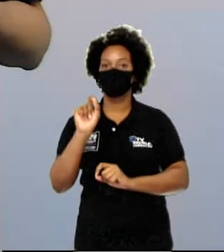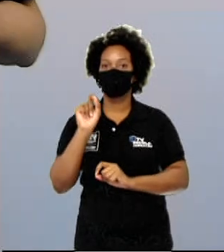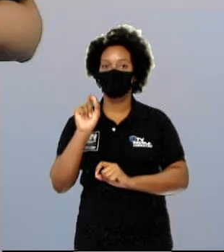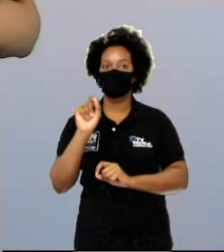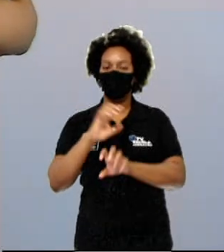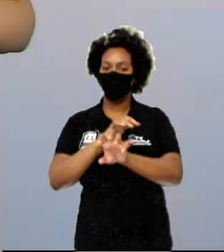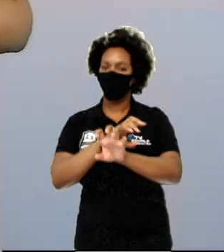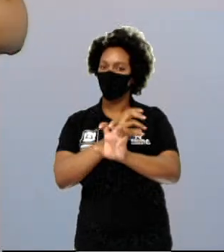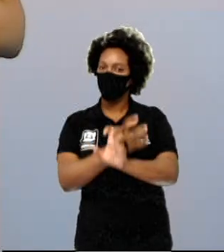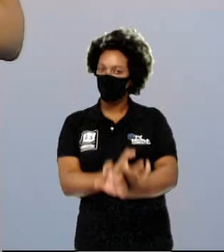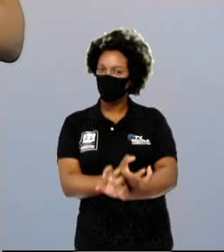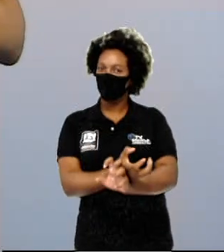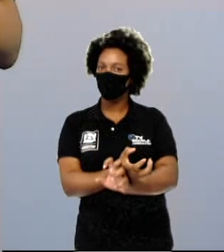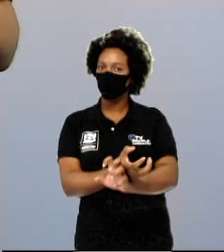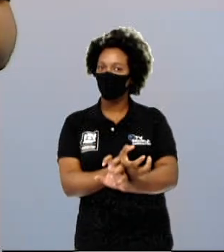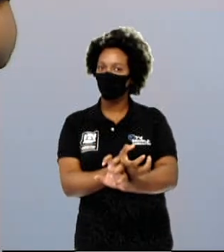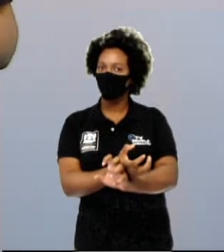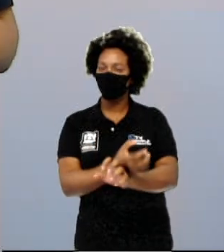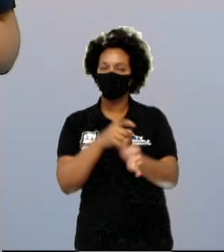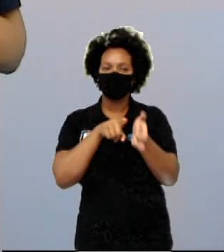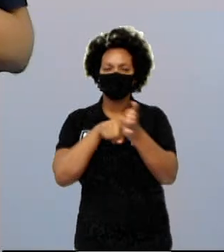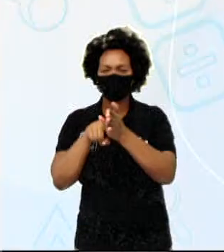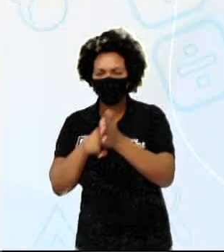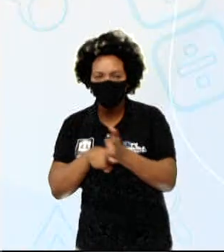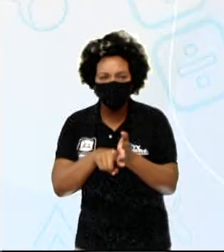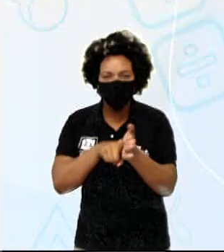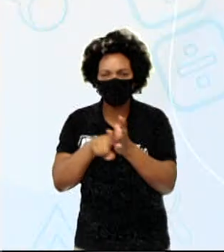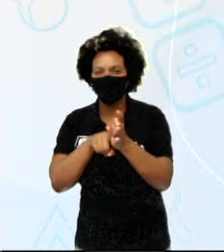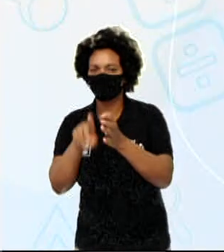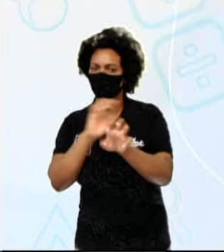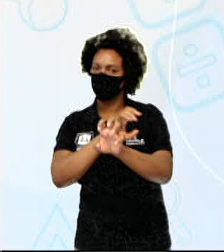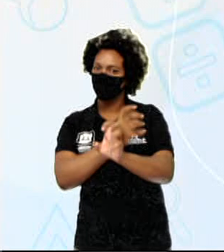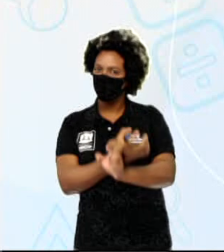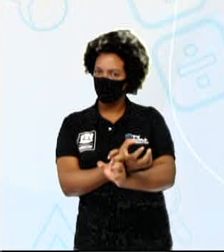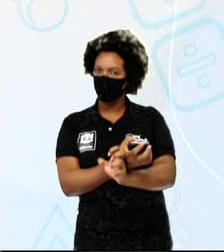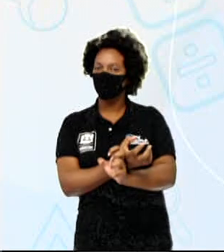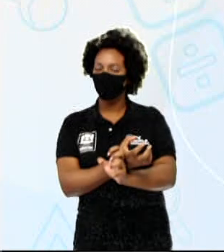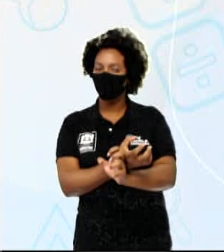fósseis. Fizeram muitas pesquisas com fósseis.